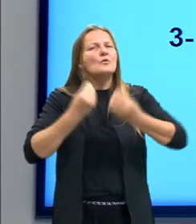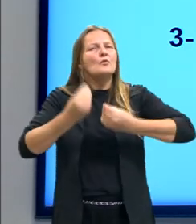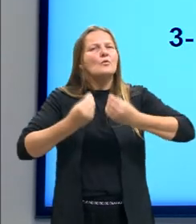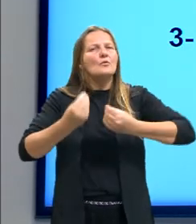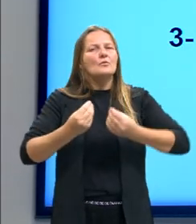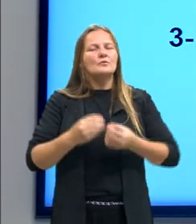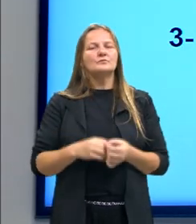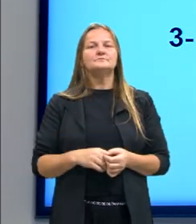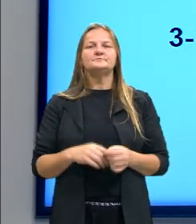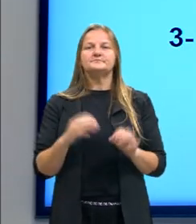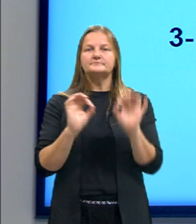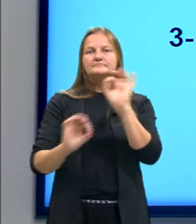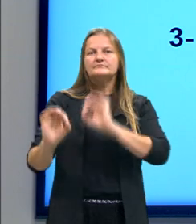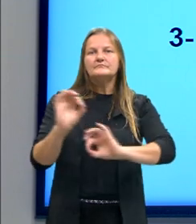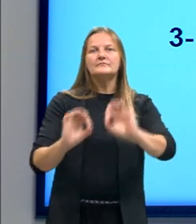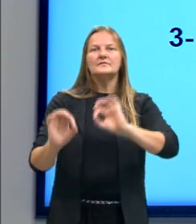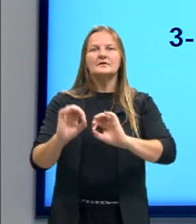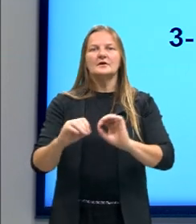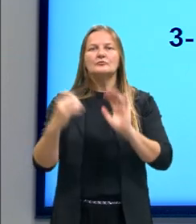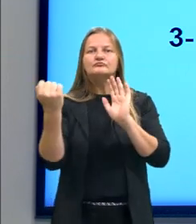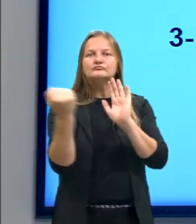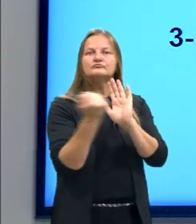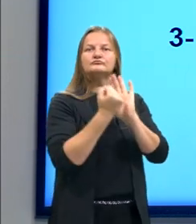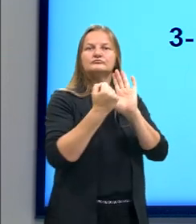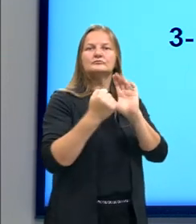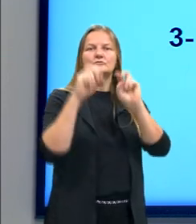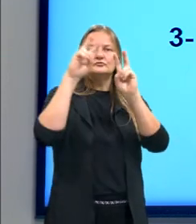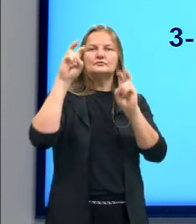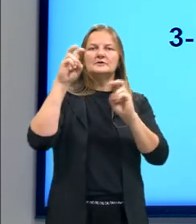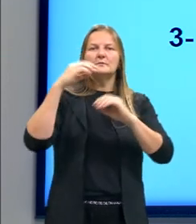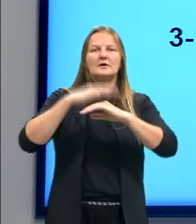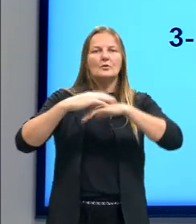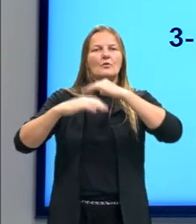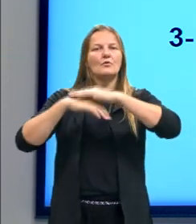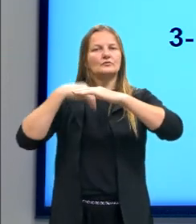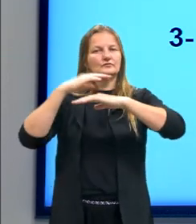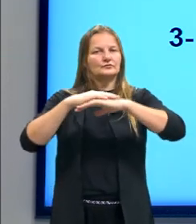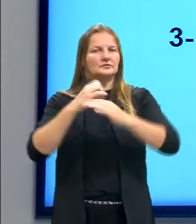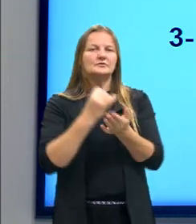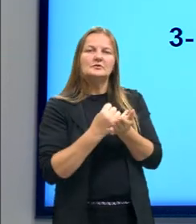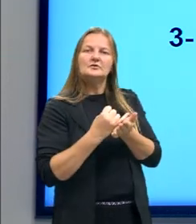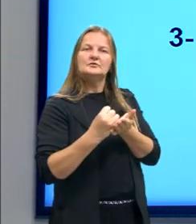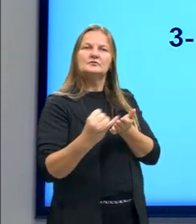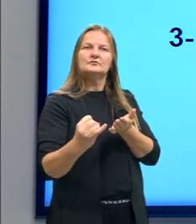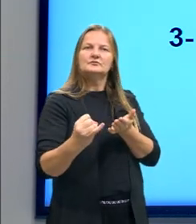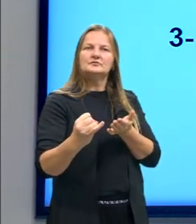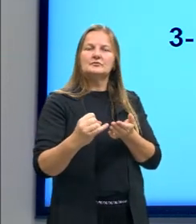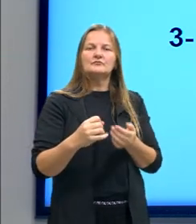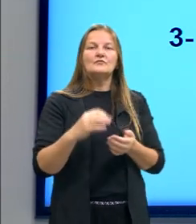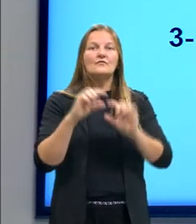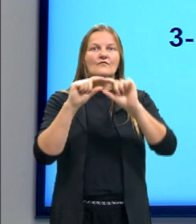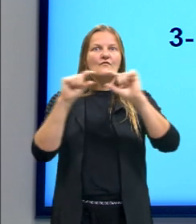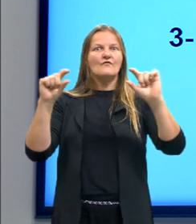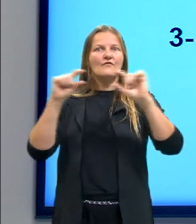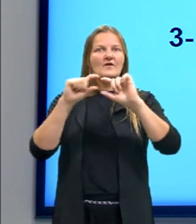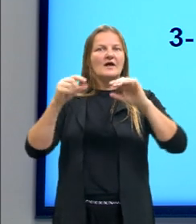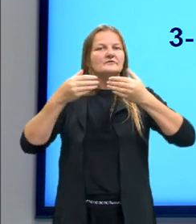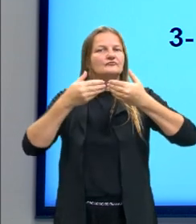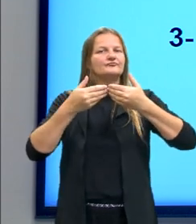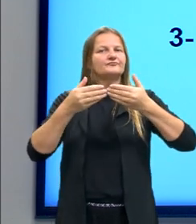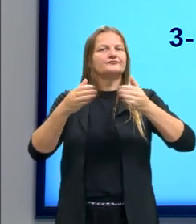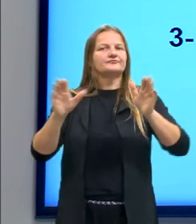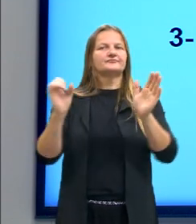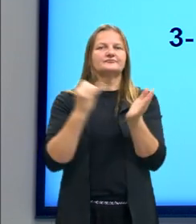notificar esse tema e construir essa introdução com uma frase introdutória.